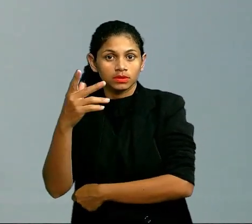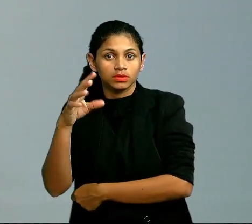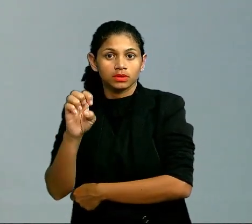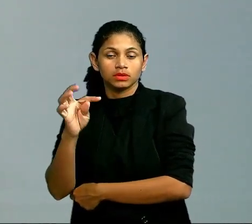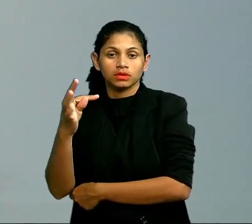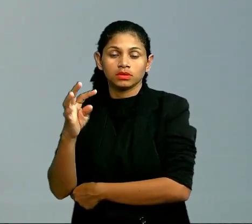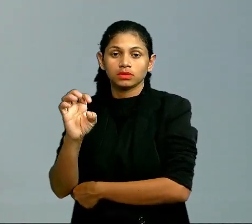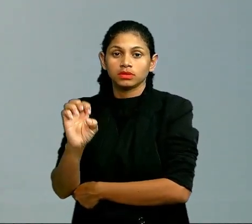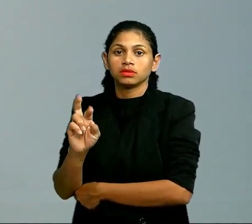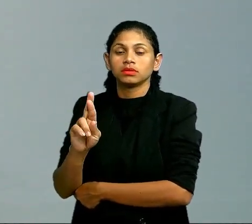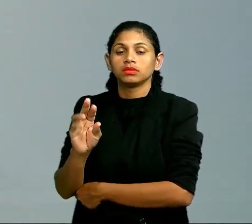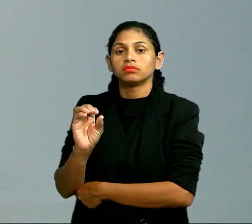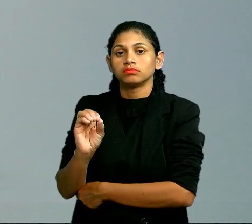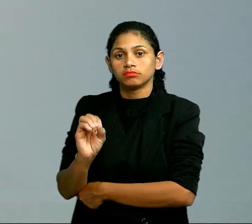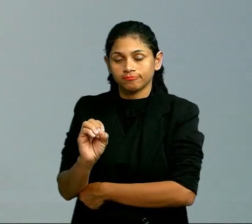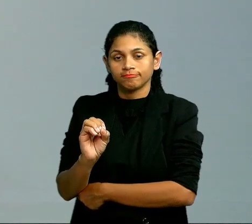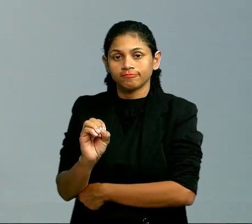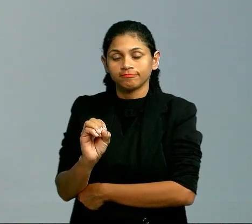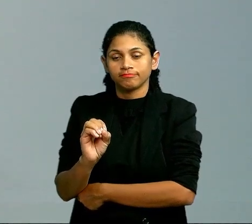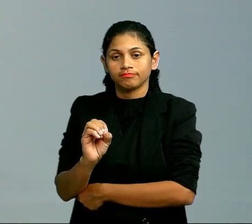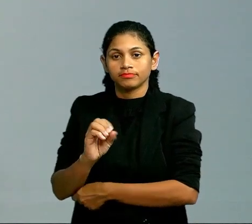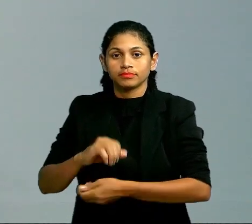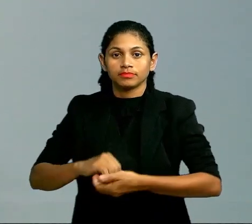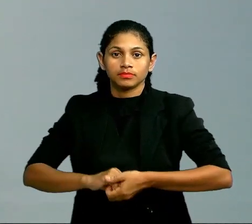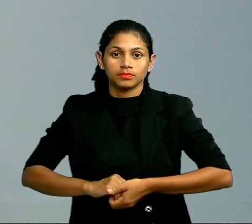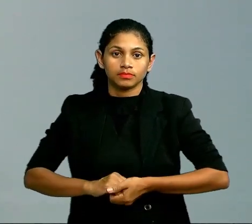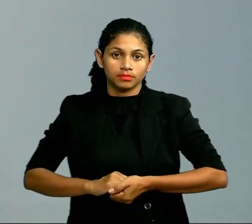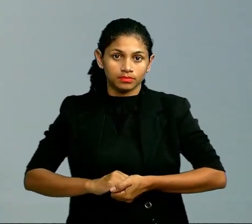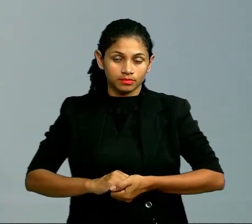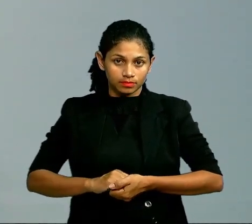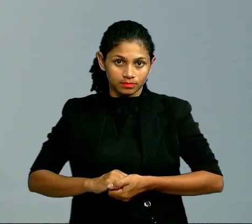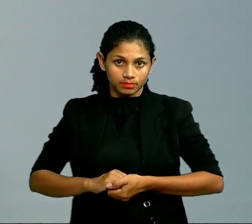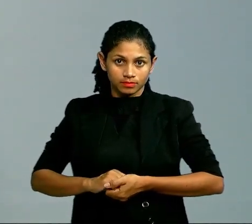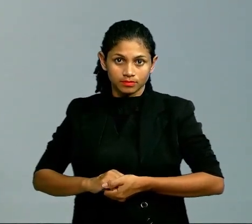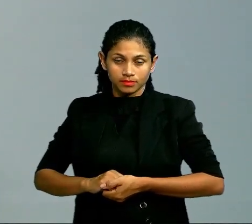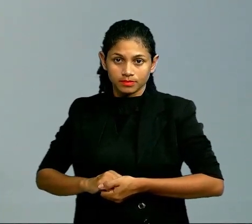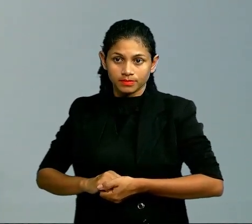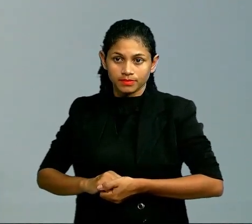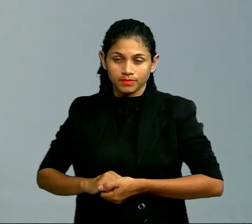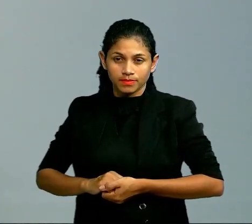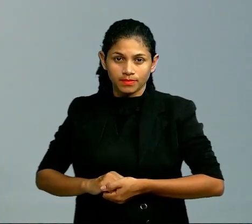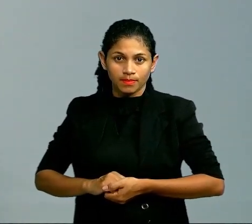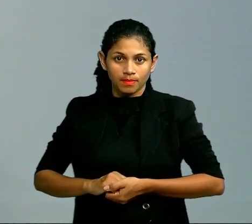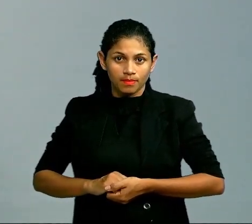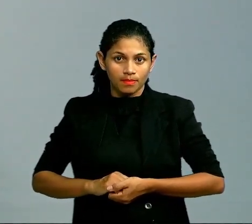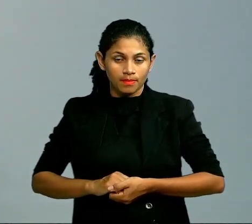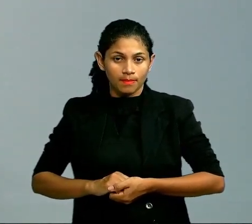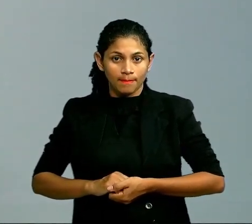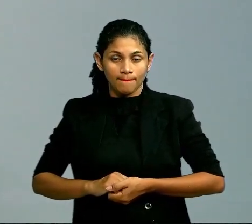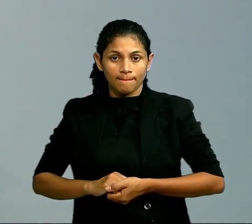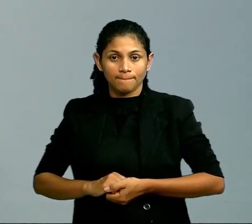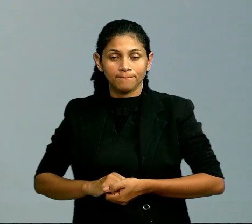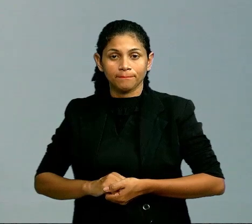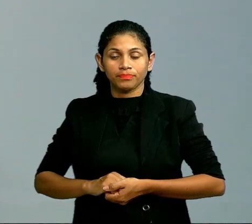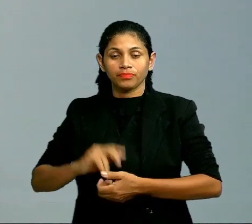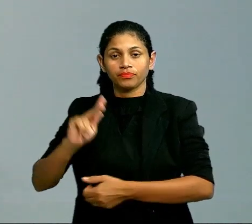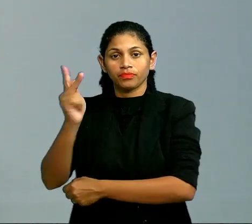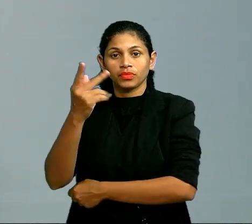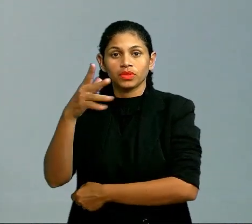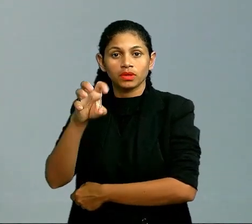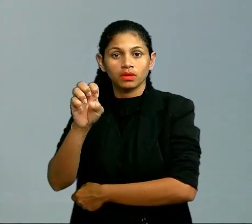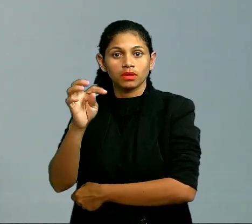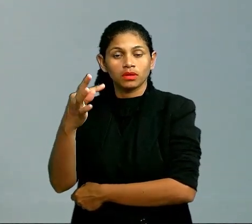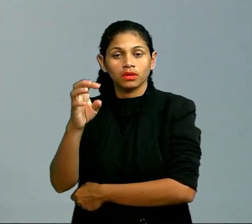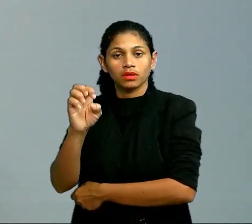o suficiente para dizer que essa cadeia é uma cadeia heterogênea. Perfeito? Uma cadeia heterogênea, o heteroátomo precisa estar